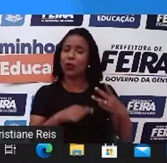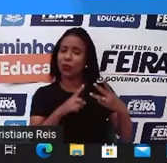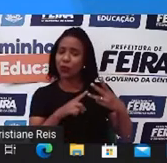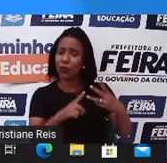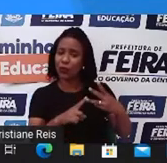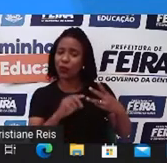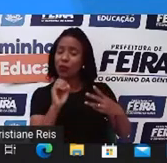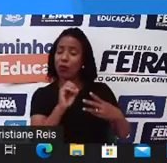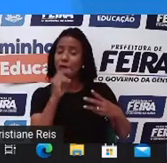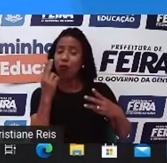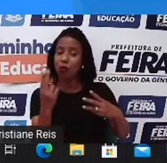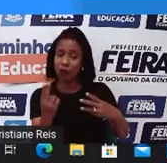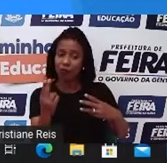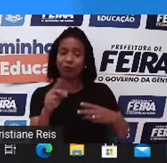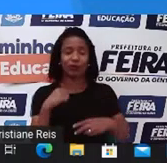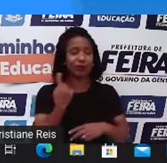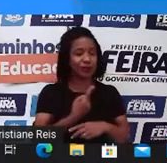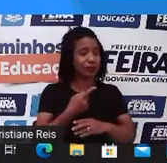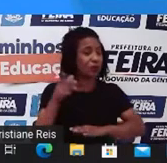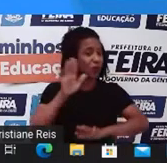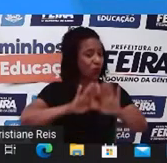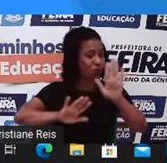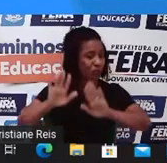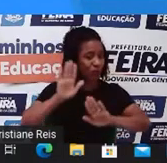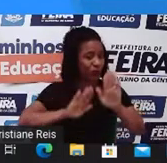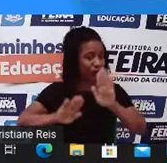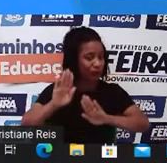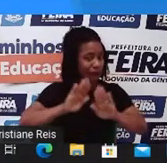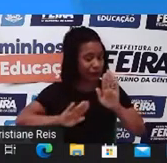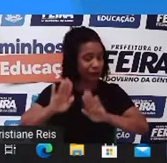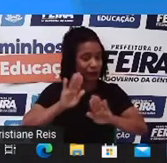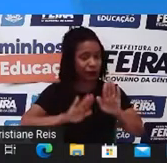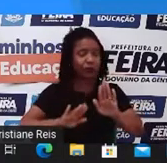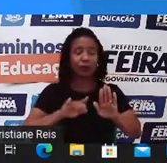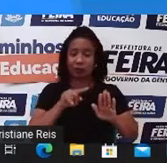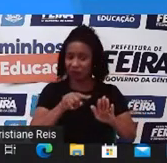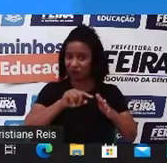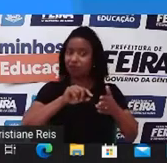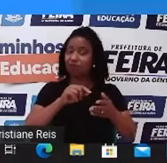devemos evitar clicar em algum link e marcá-lo como spam